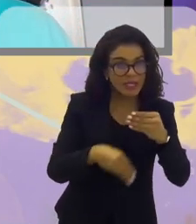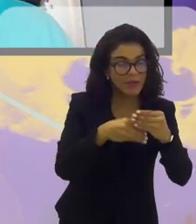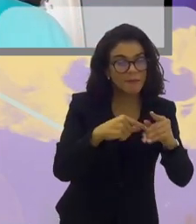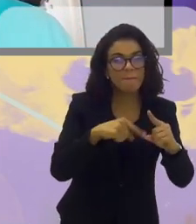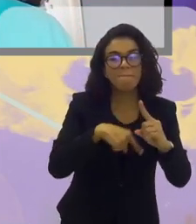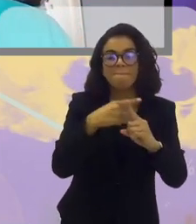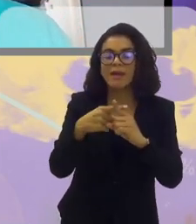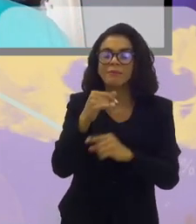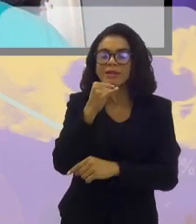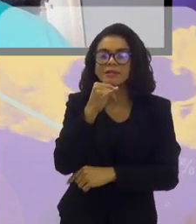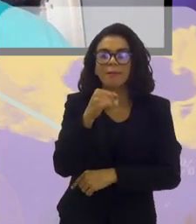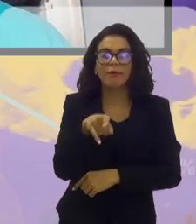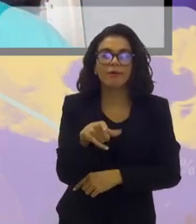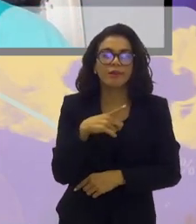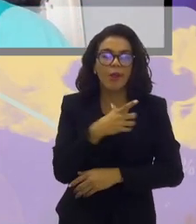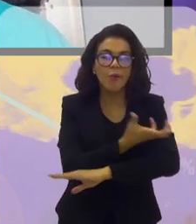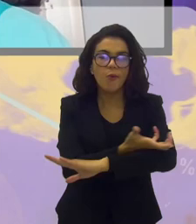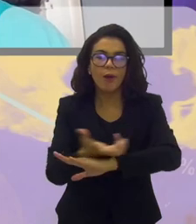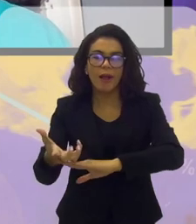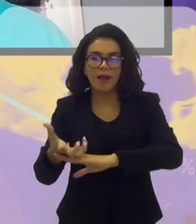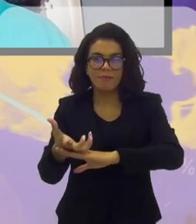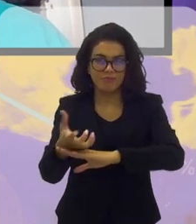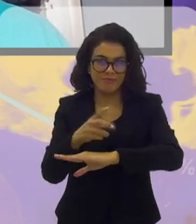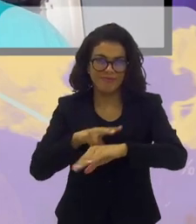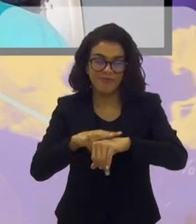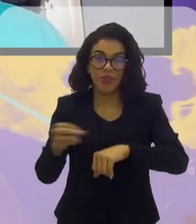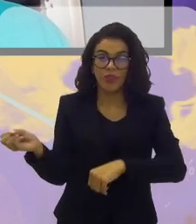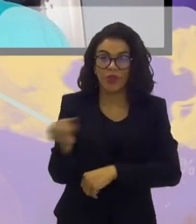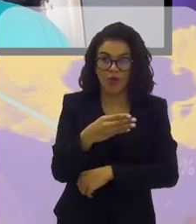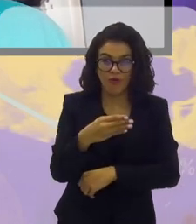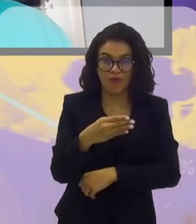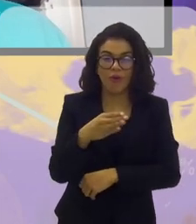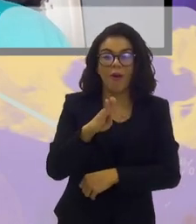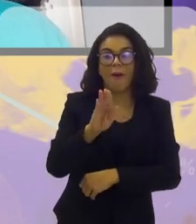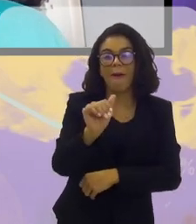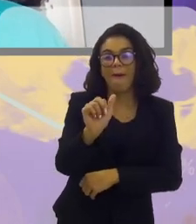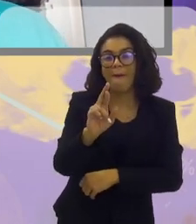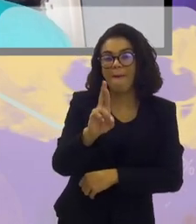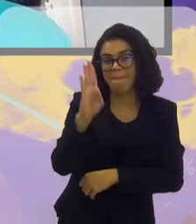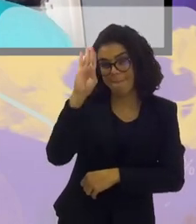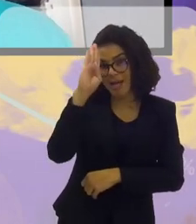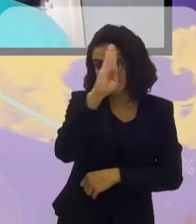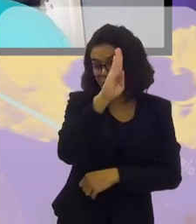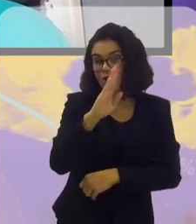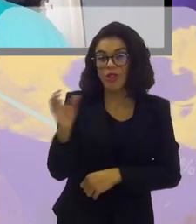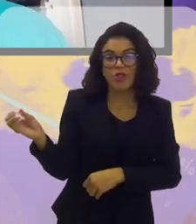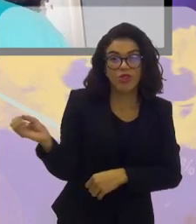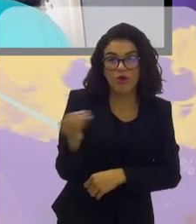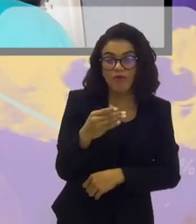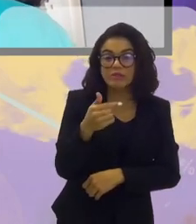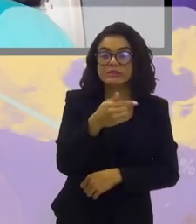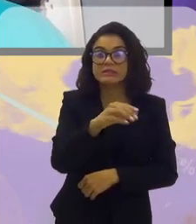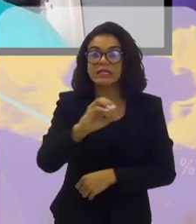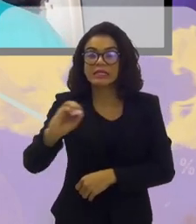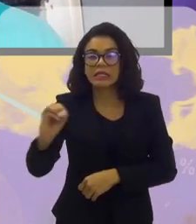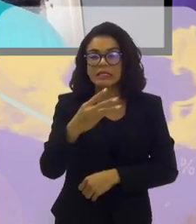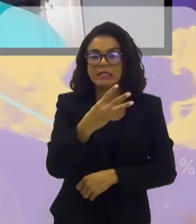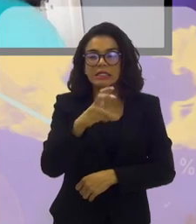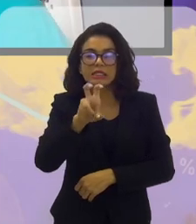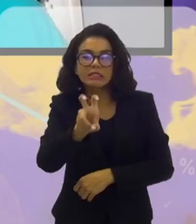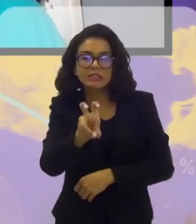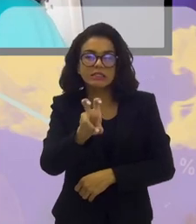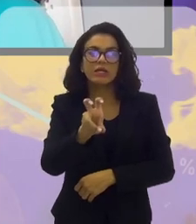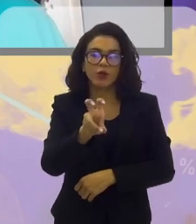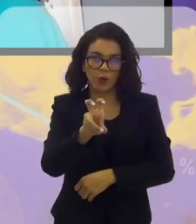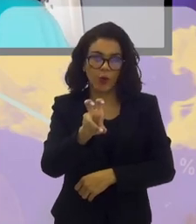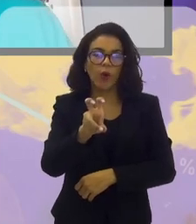o excesso de uso. Por exemplo, quando você pega um Camp Nou, um Barcelona que chega a todas as finais faz 70 jogos no ano.